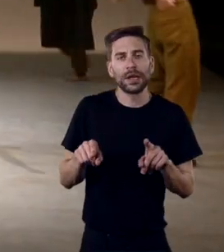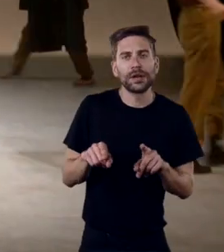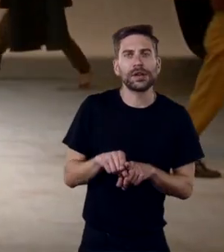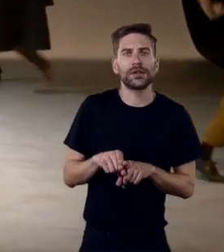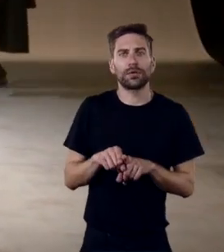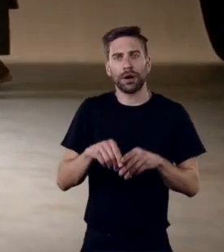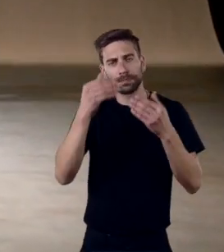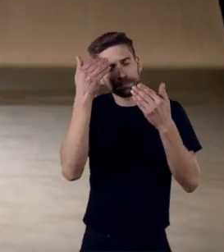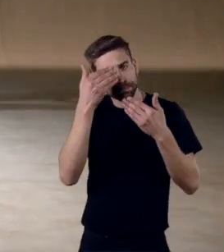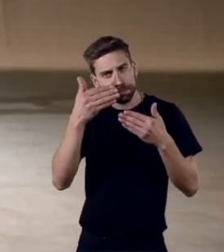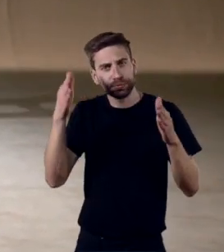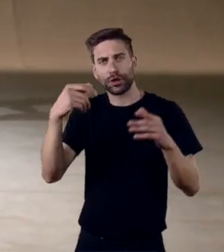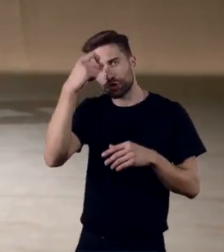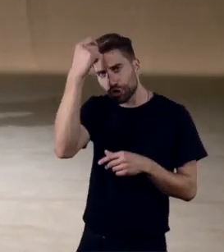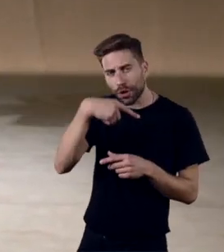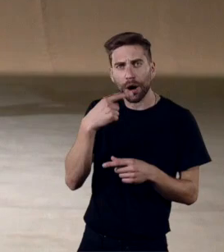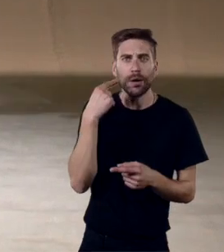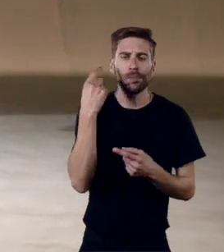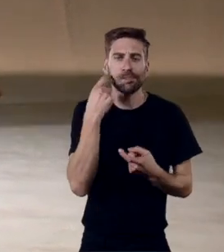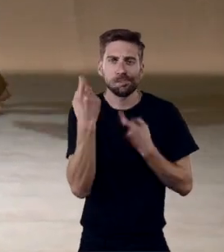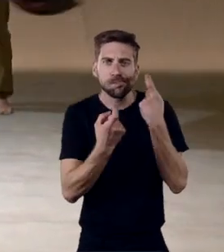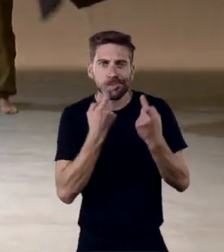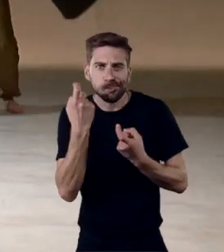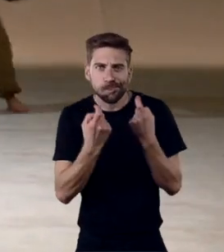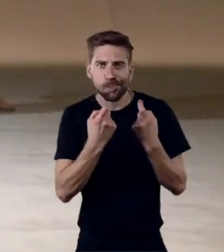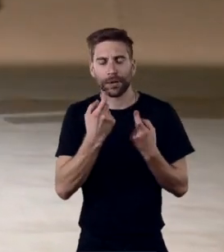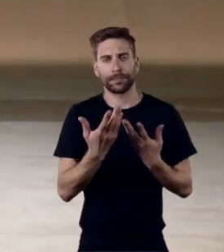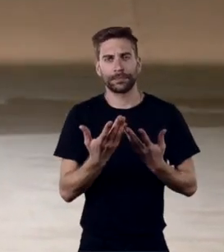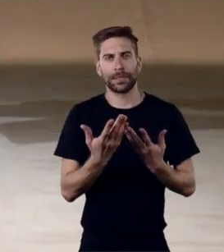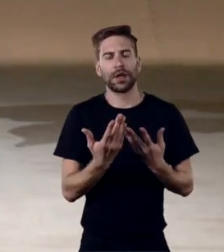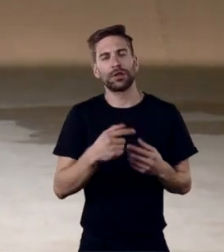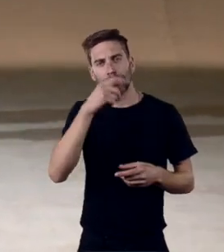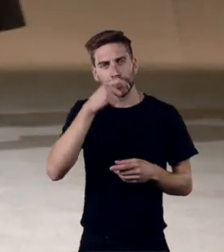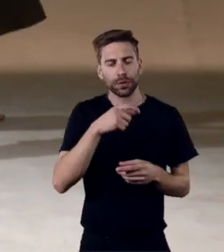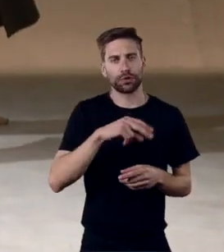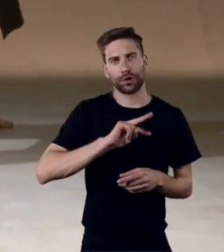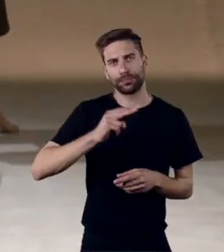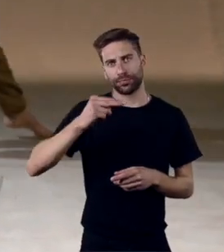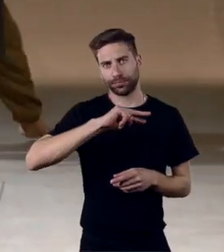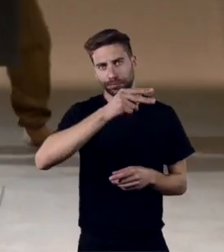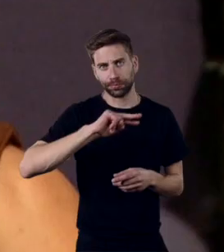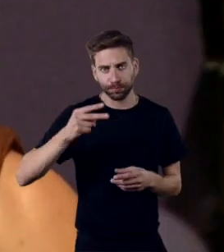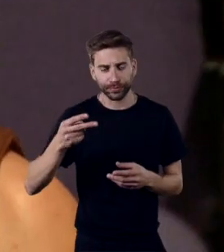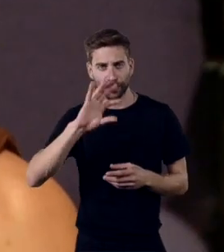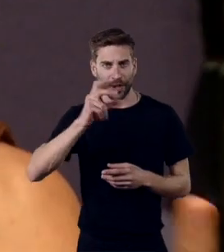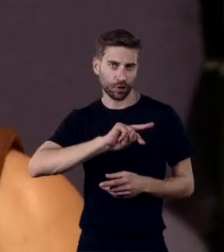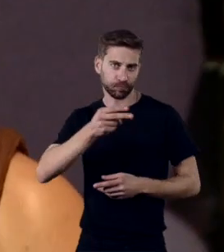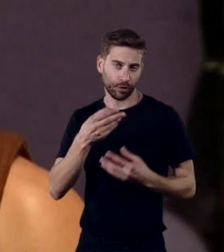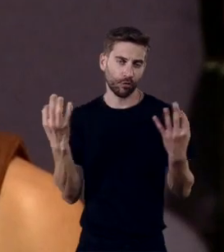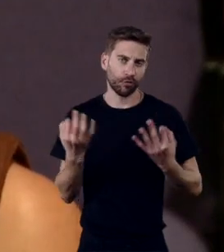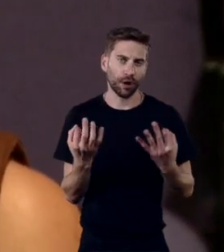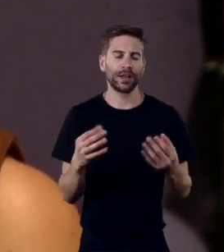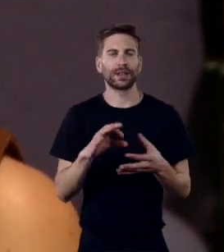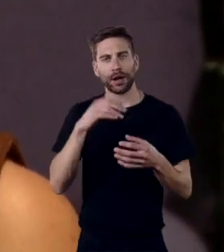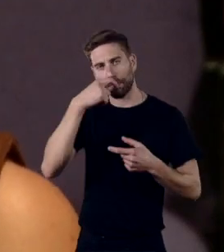que ir à procura de histórias e daí surgiu esta necessidade de à procura de histórias de migração que tivessem a ver com outros corpos,